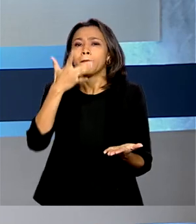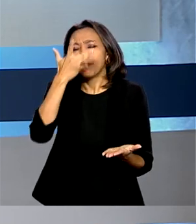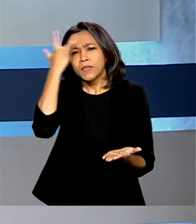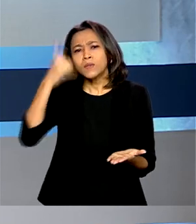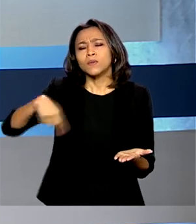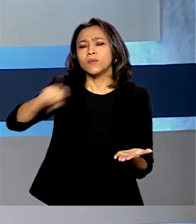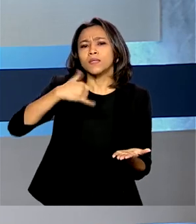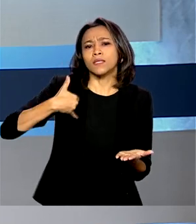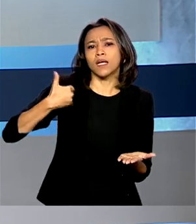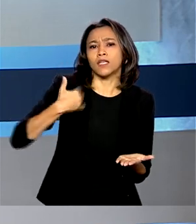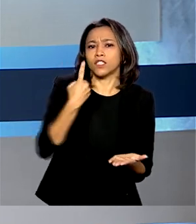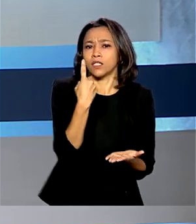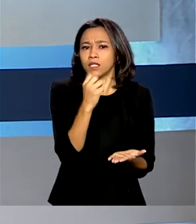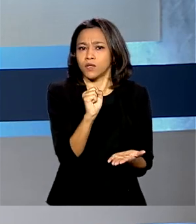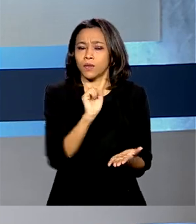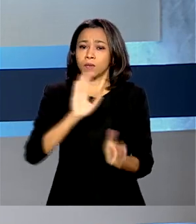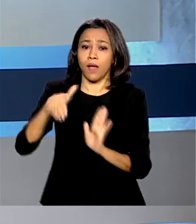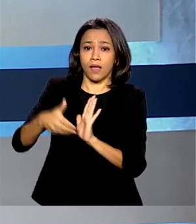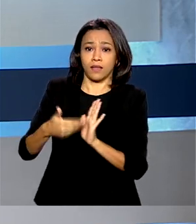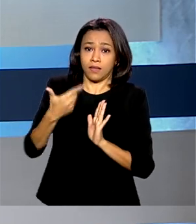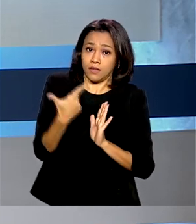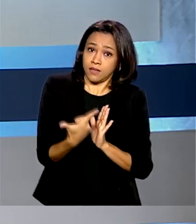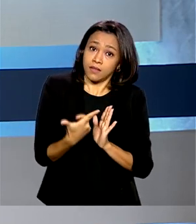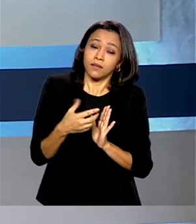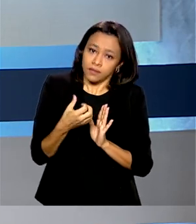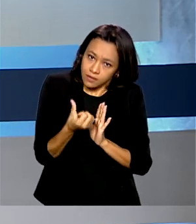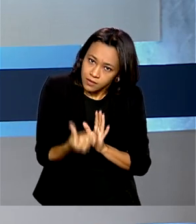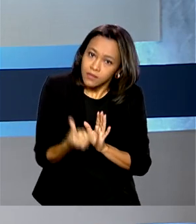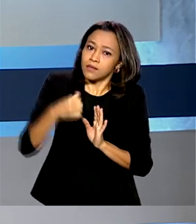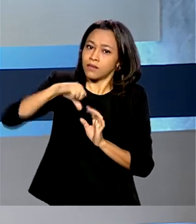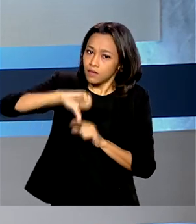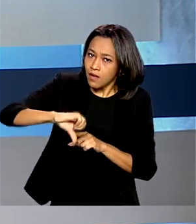idade entre 18 e 69 anos podem participar da pesquisa.